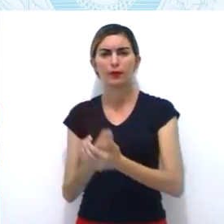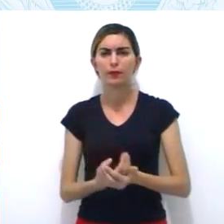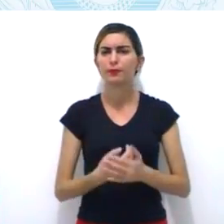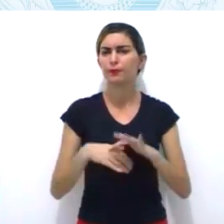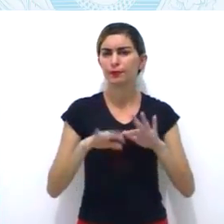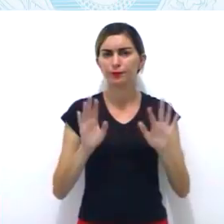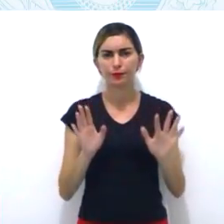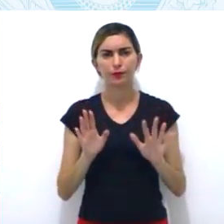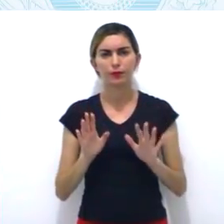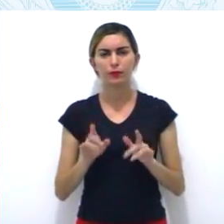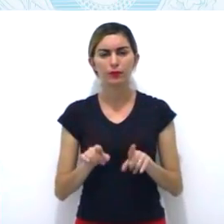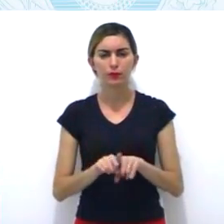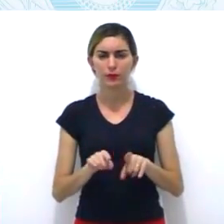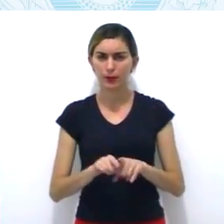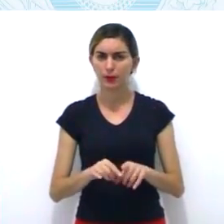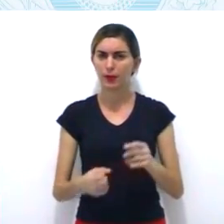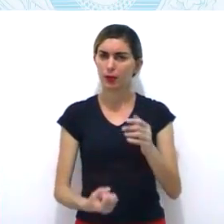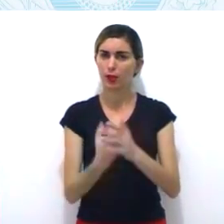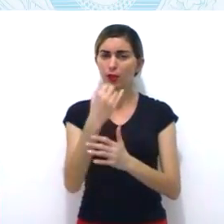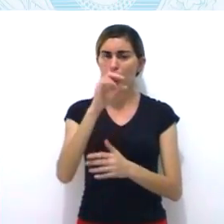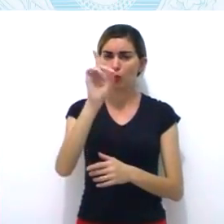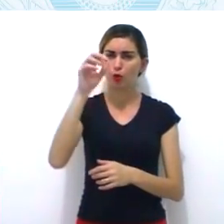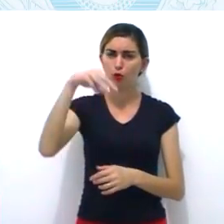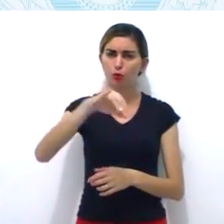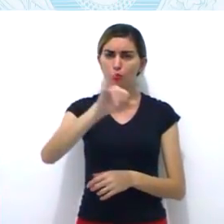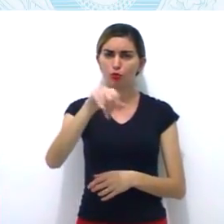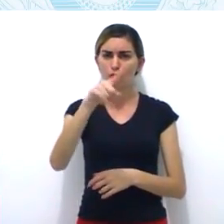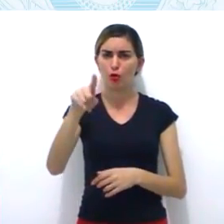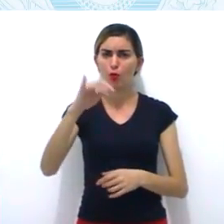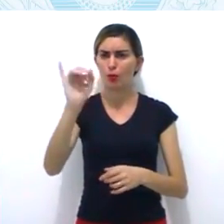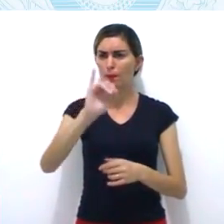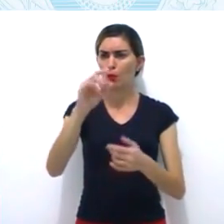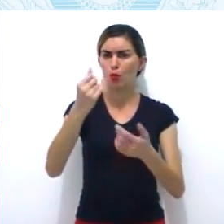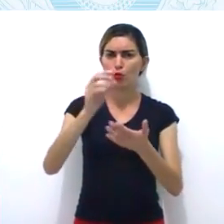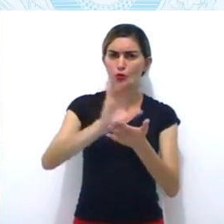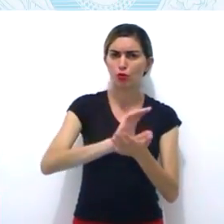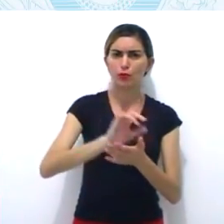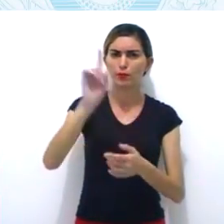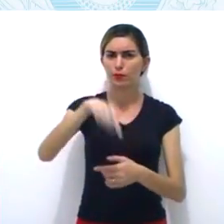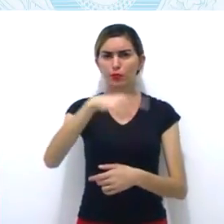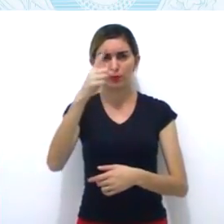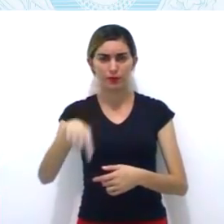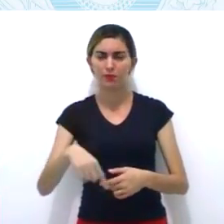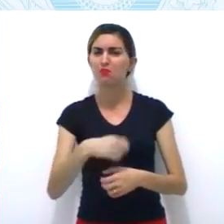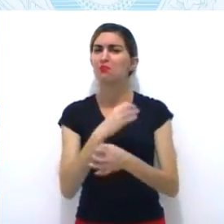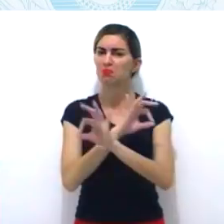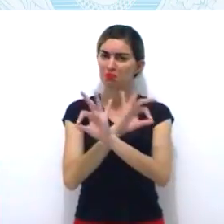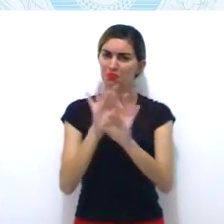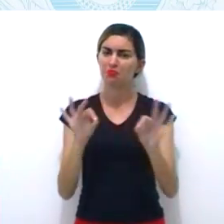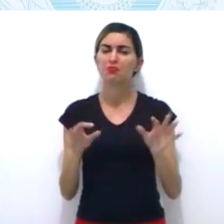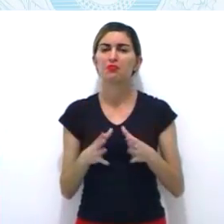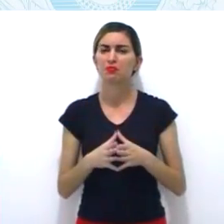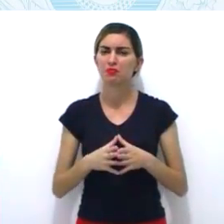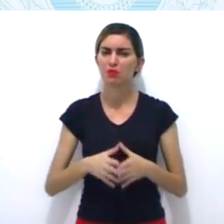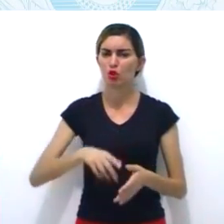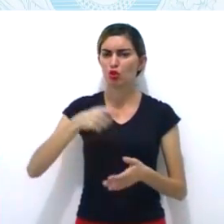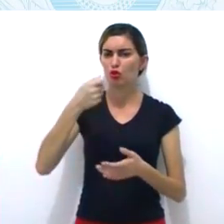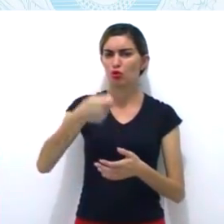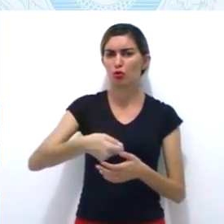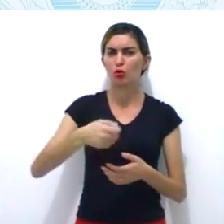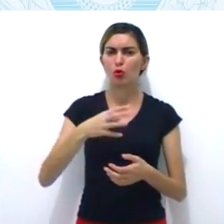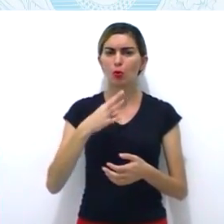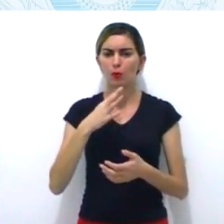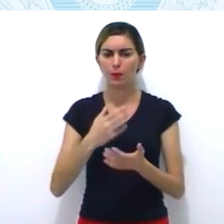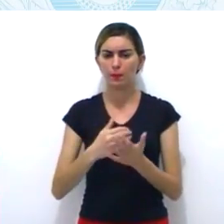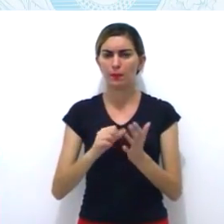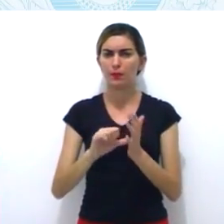Instituição do princípio dos três poderes, executivo, legislativo e judiciário. Aumento